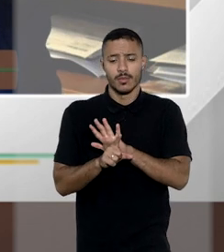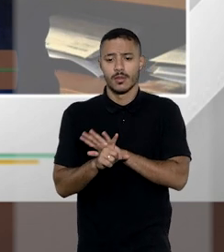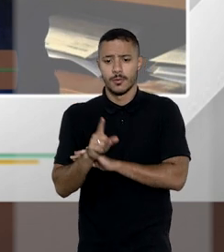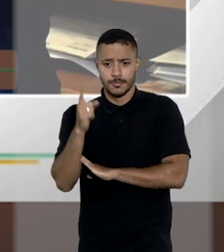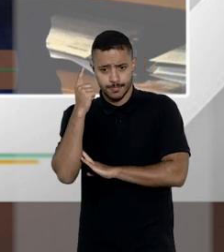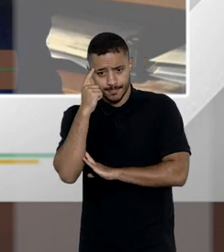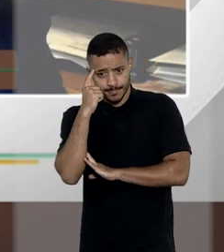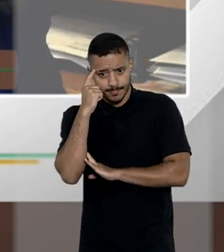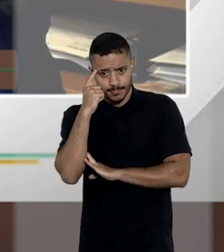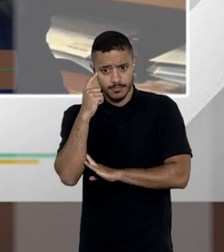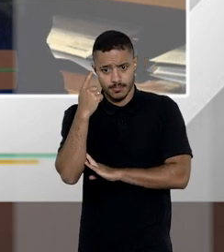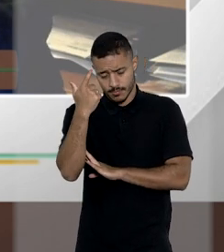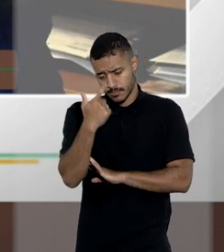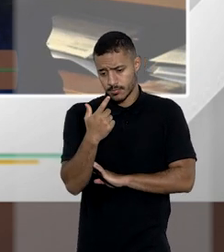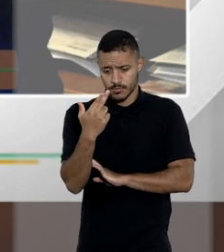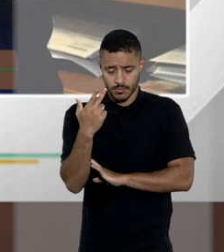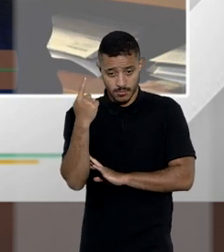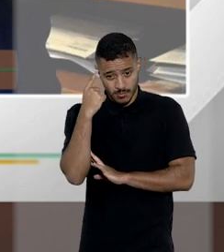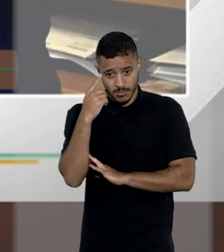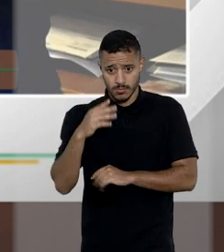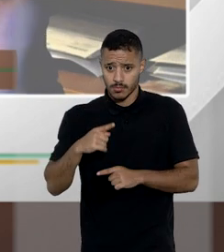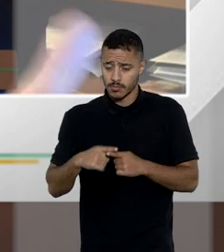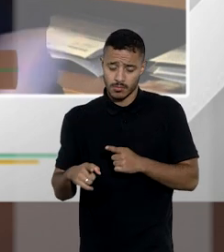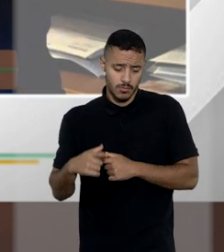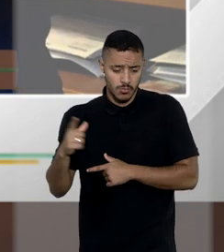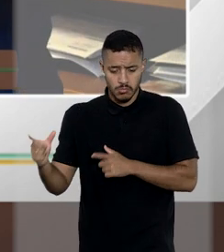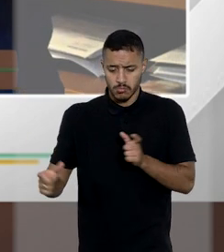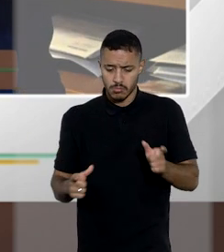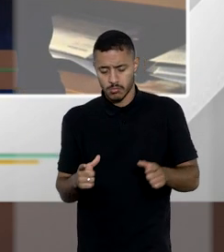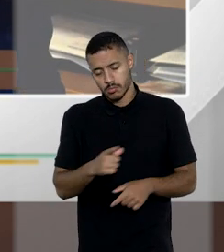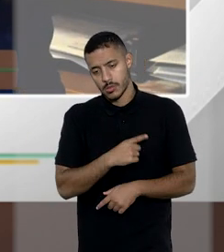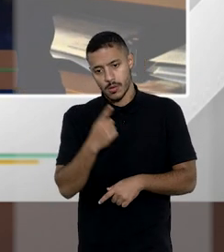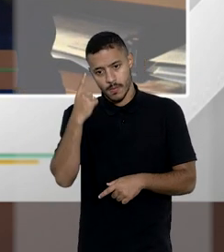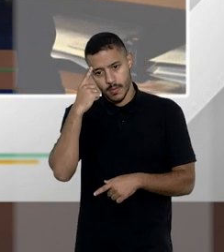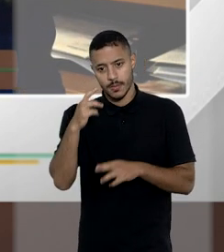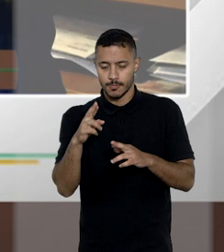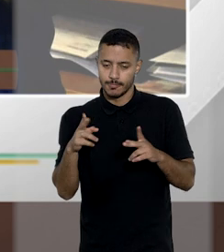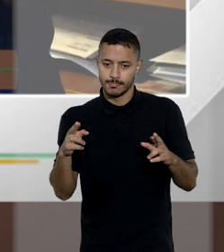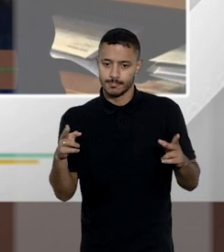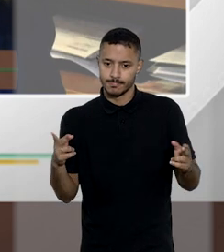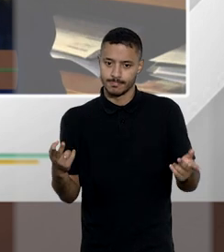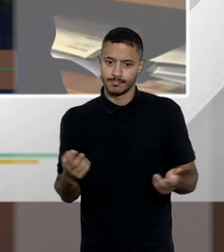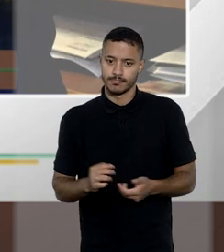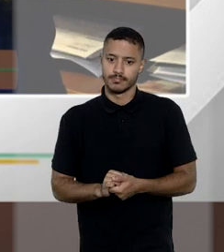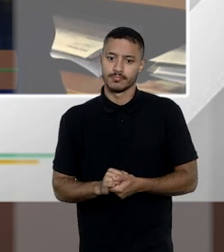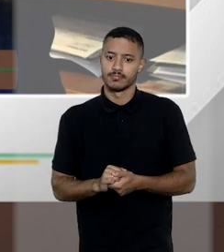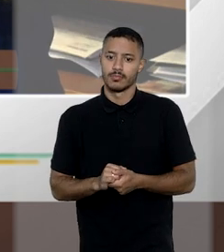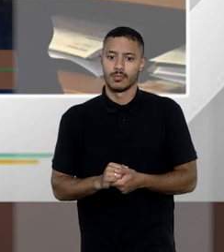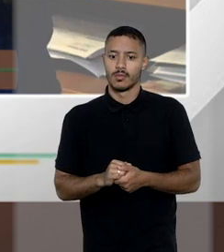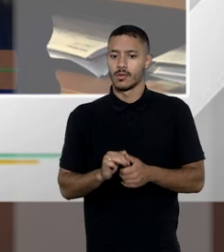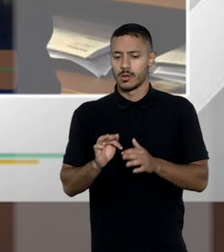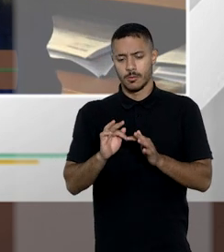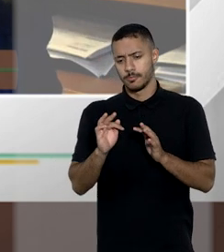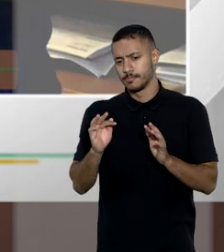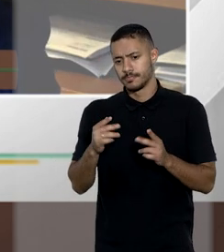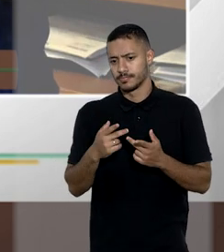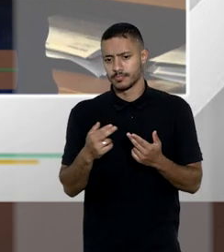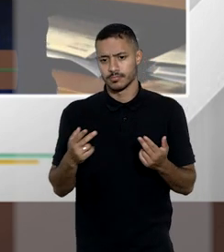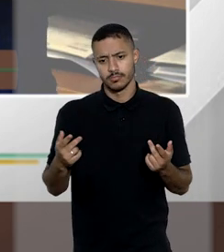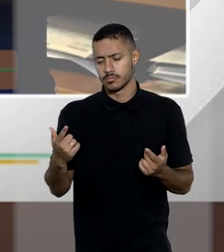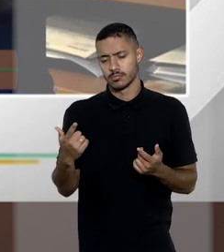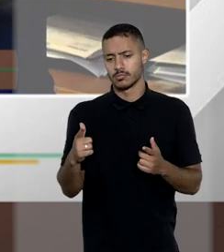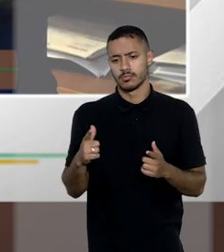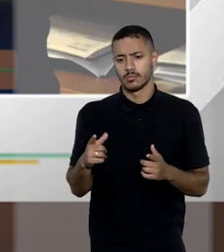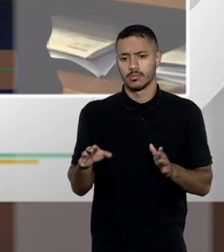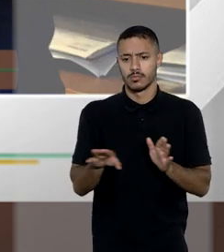doutrinadores pensam como eu penso muitos outros tem o pensamento do doutor Conrado isto é uma situação